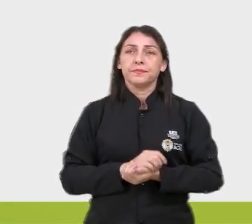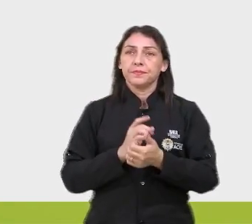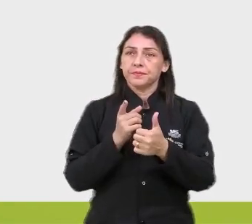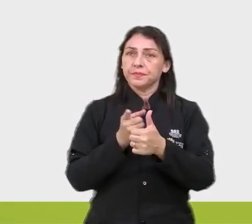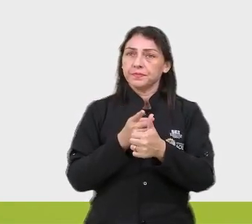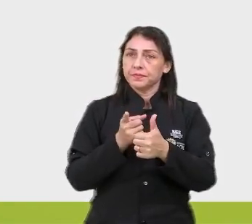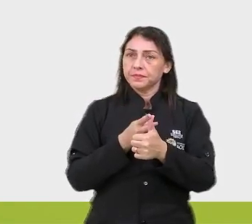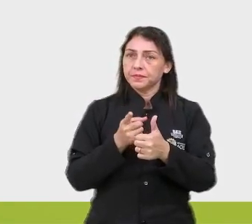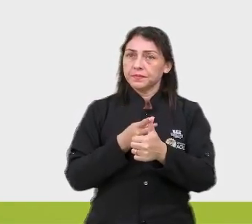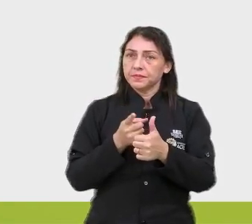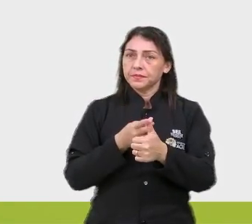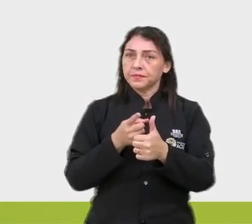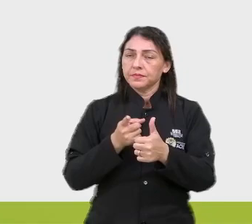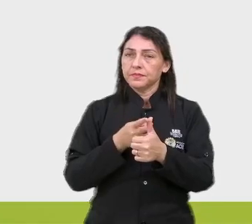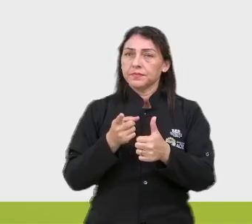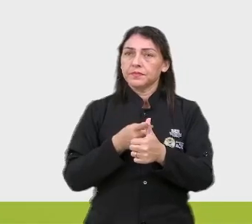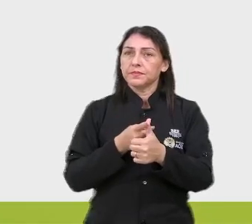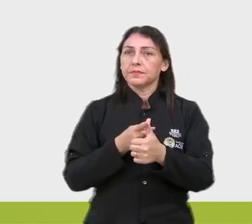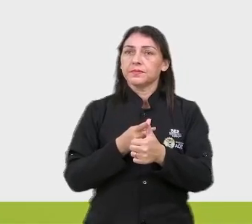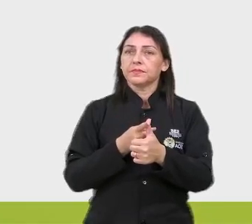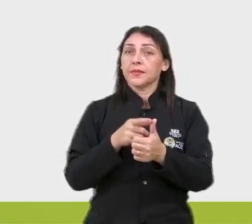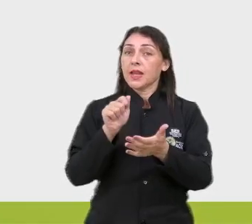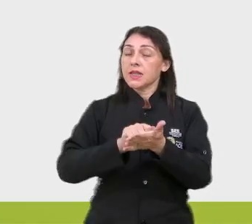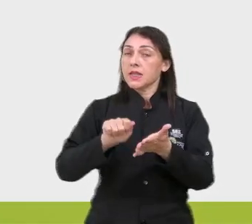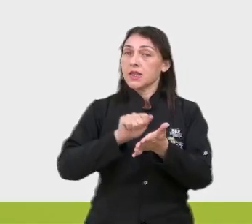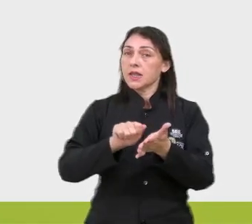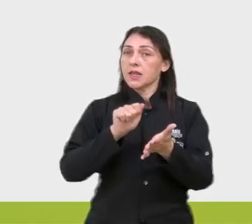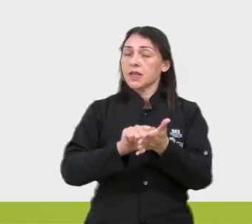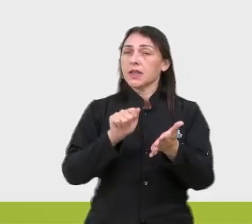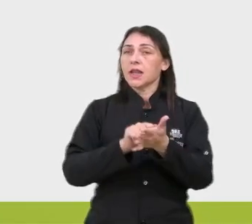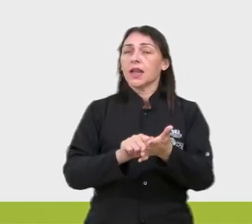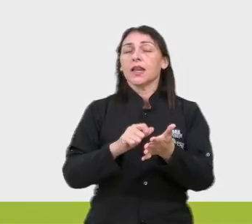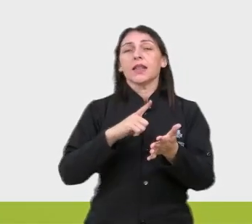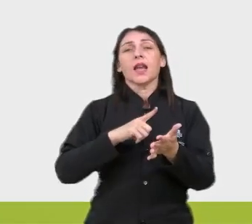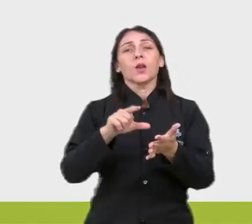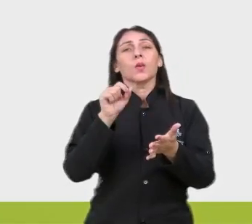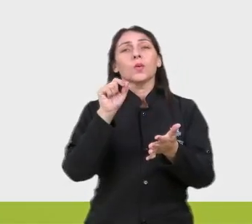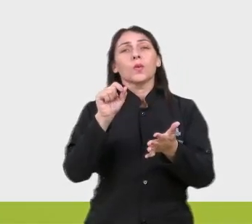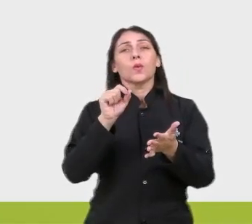Primeiro, temos os desvios das convenções da escrita. Que inclui o quê?